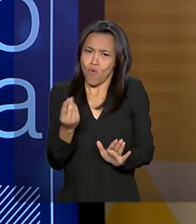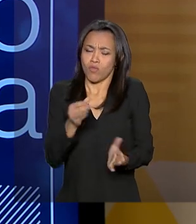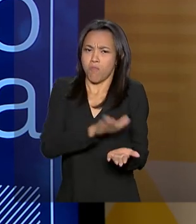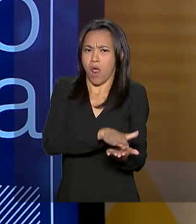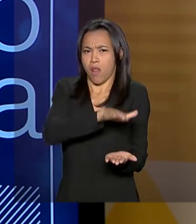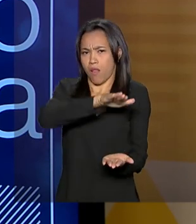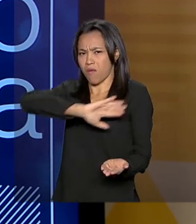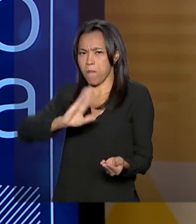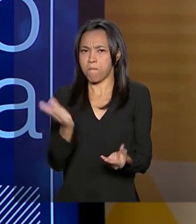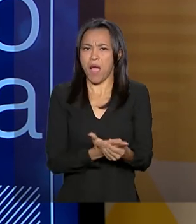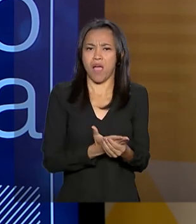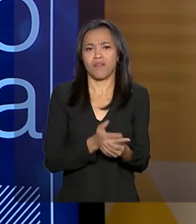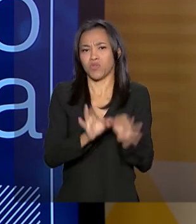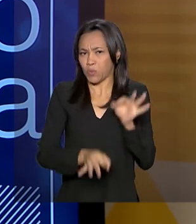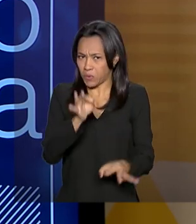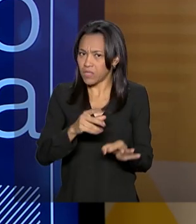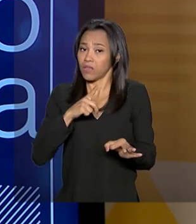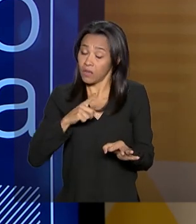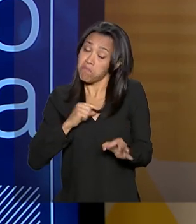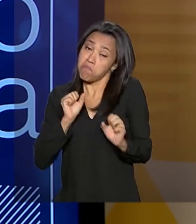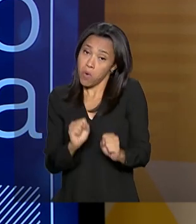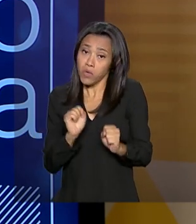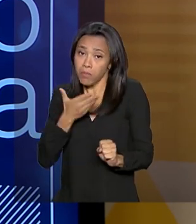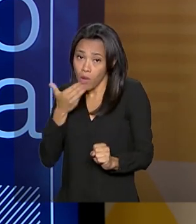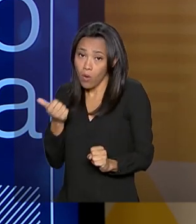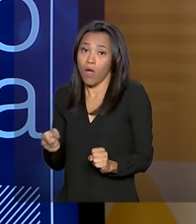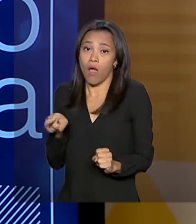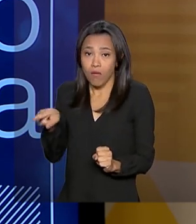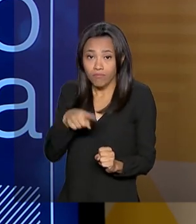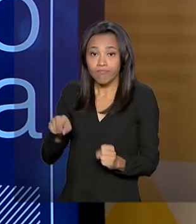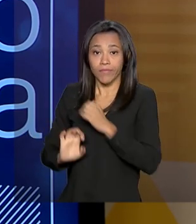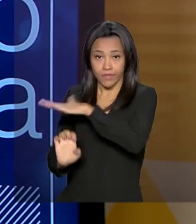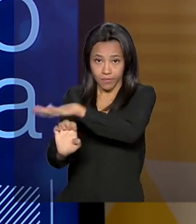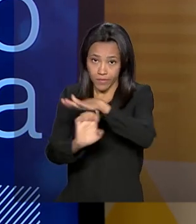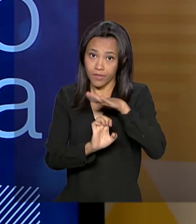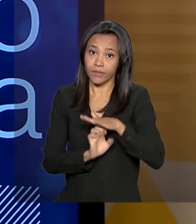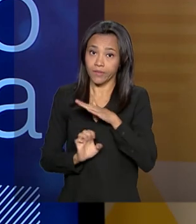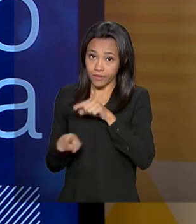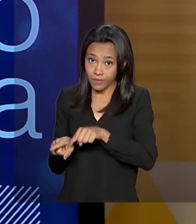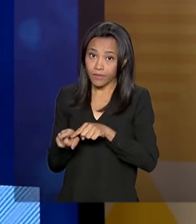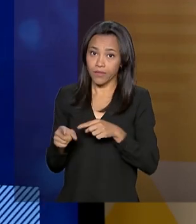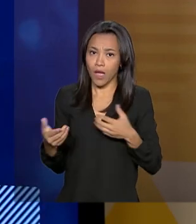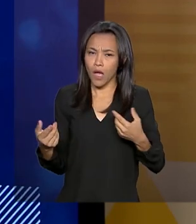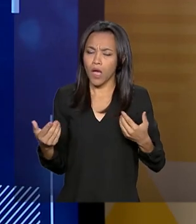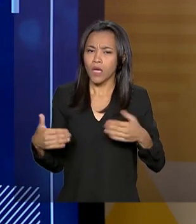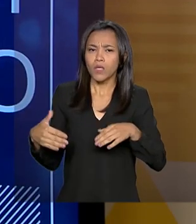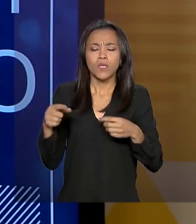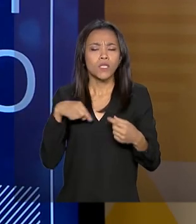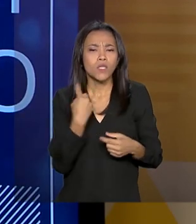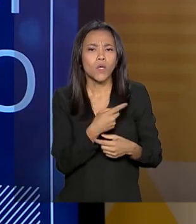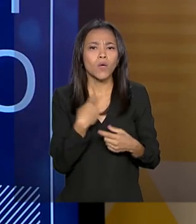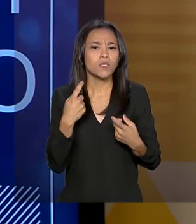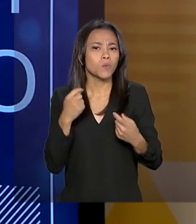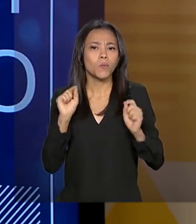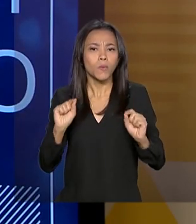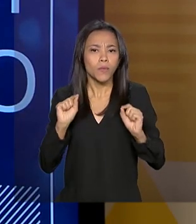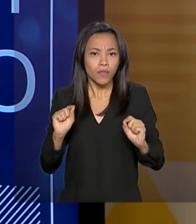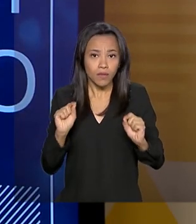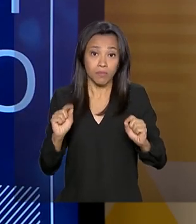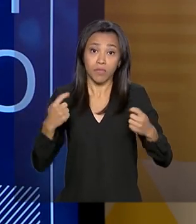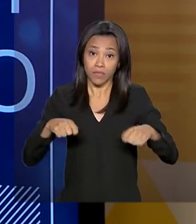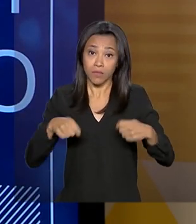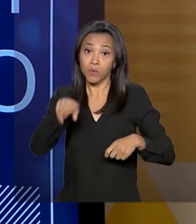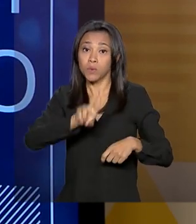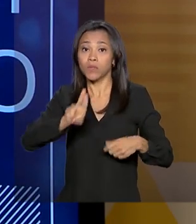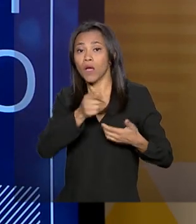de que, de um lado, as empresas podem melhorar, nesse cumprimento espontâneo, de que nós devemos apostar também em